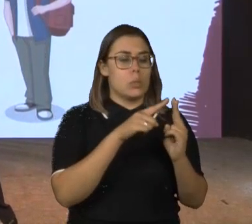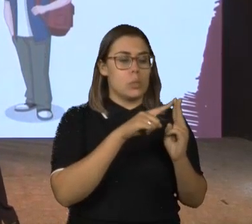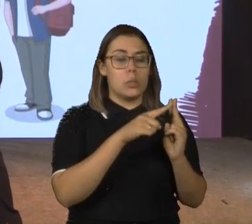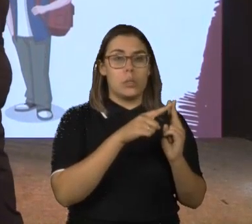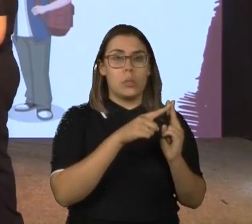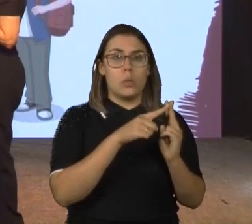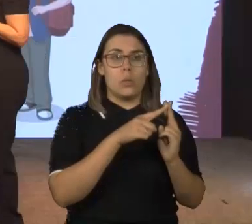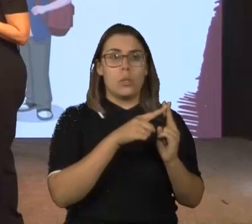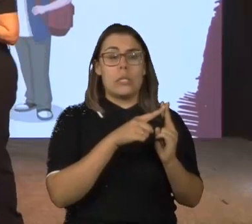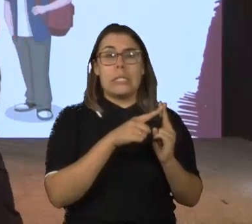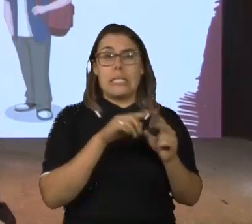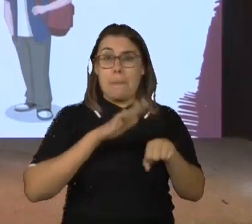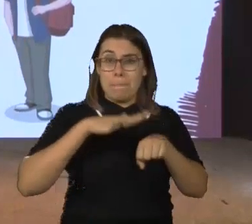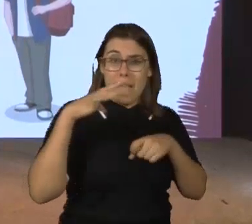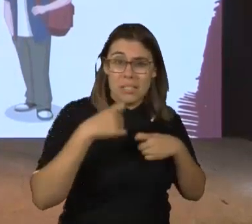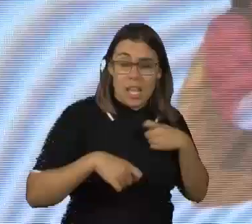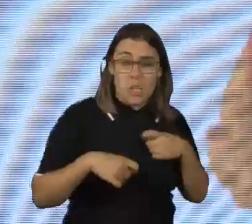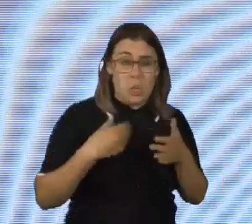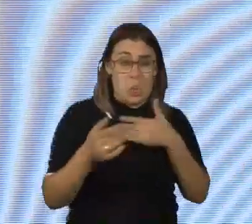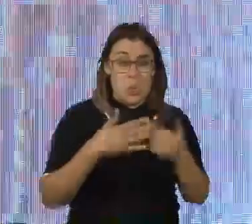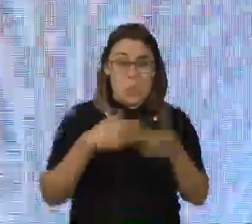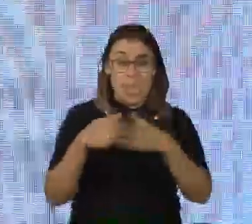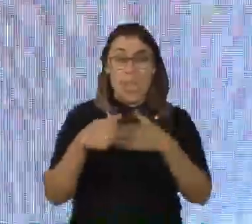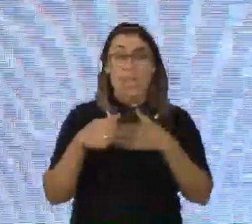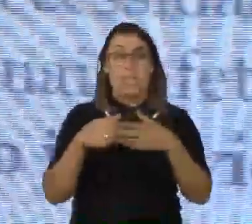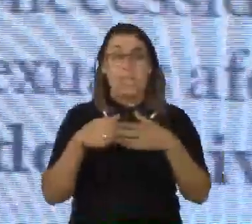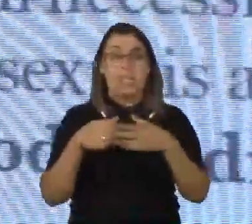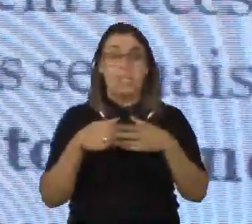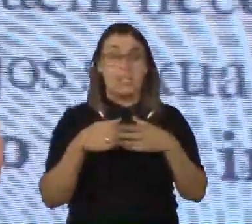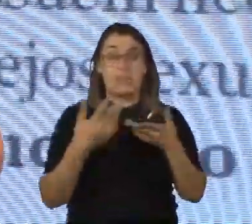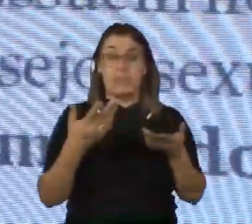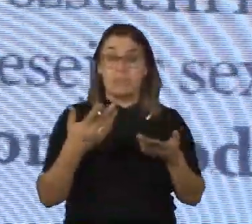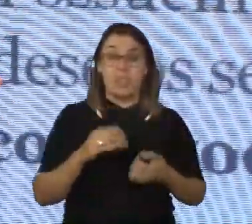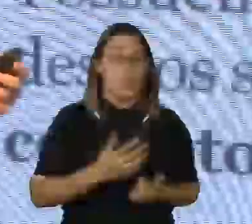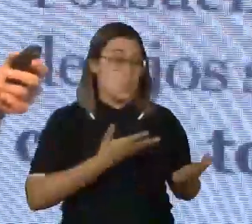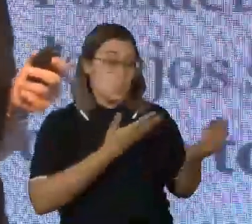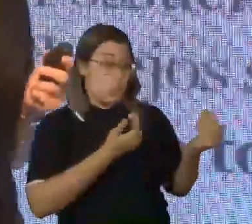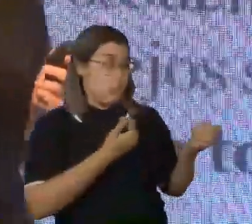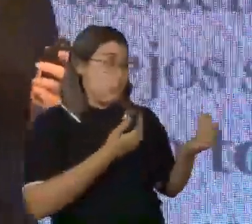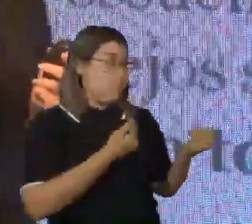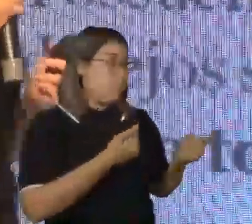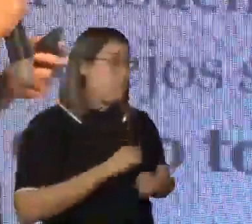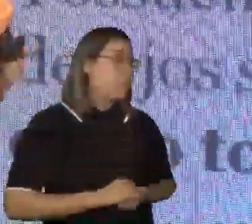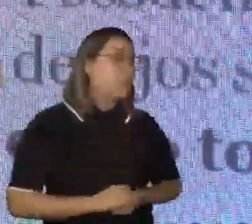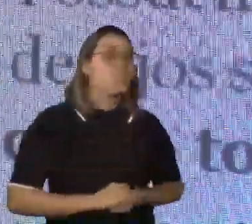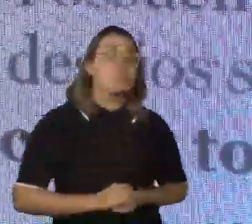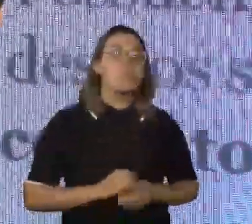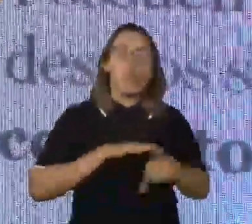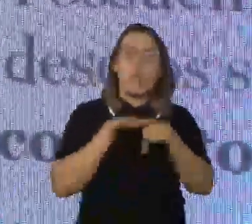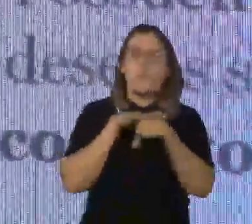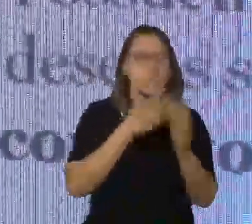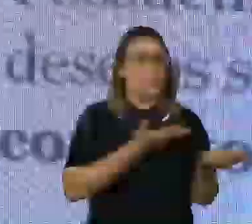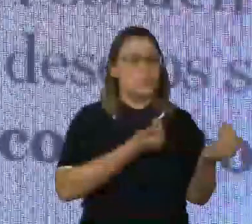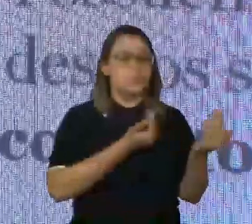exacerbada ou são assexuados. Conversa com o jovem na fase da sua adolescência e vai